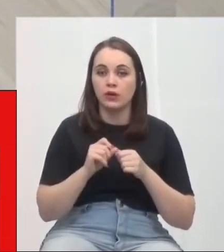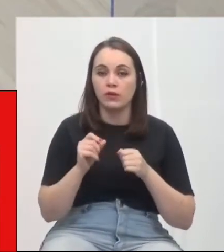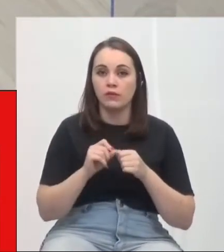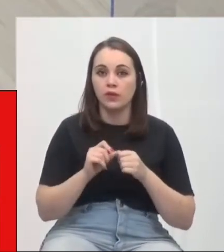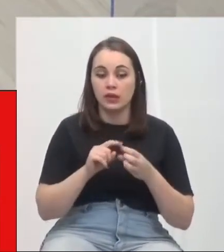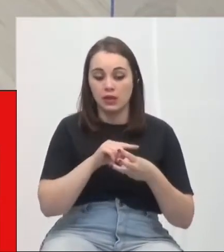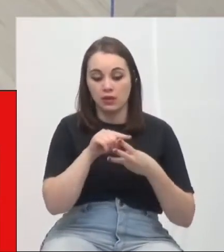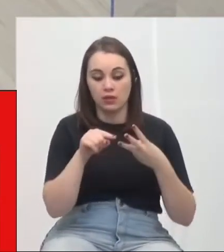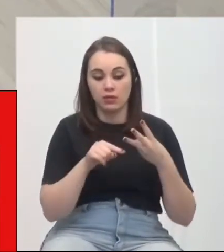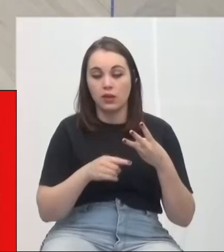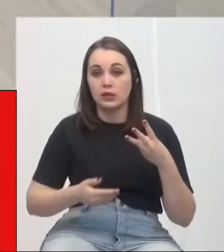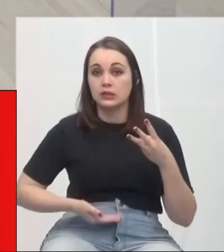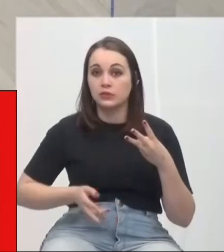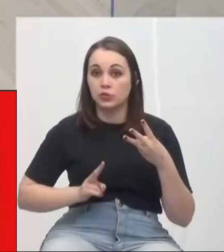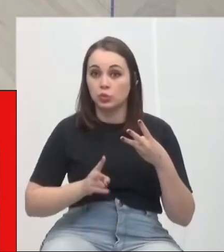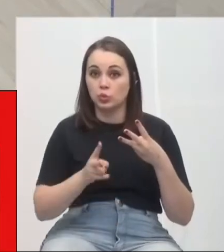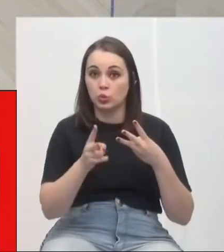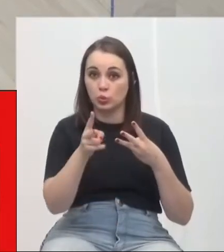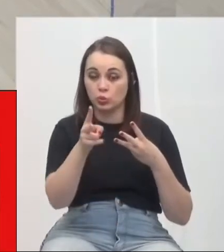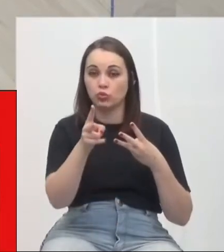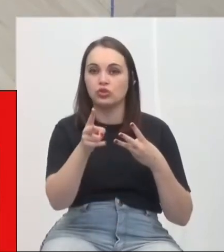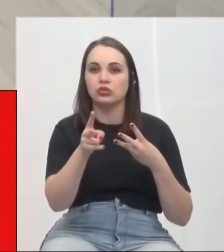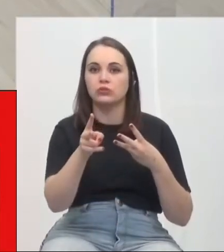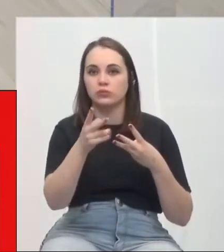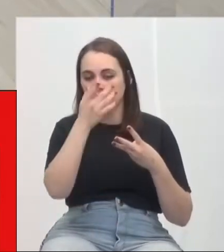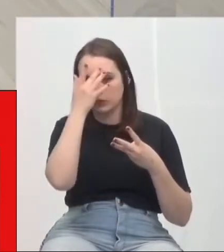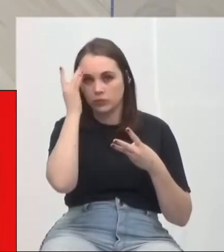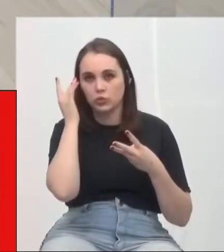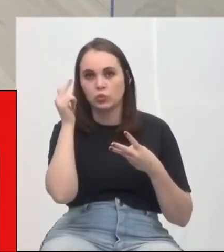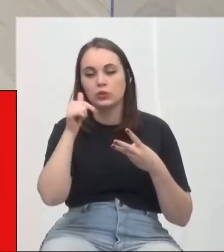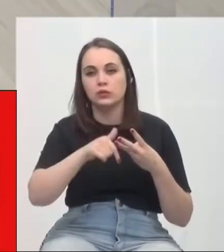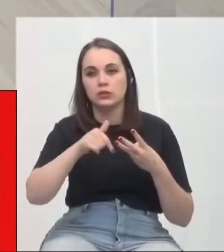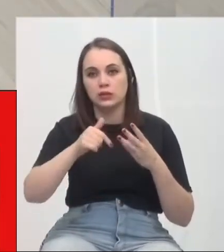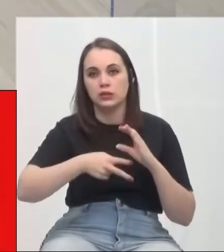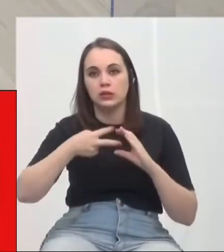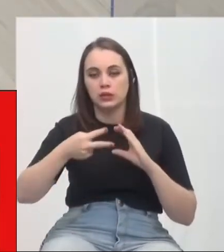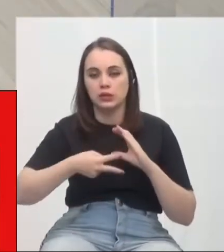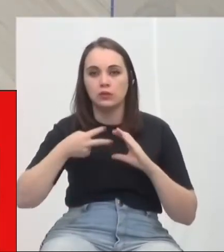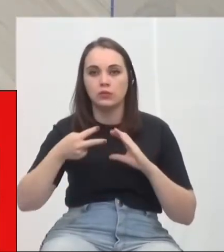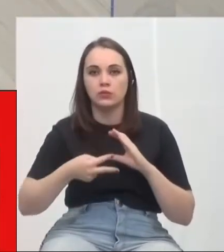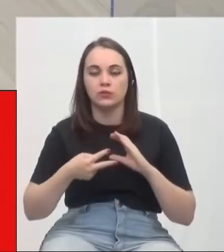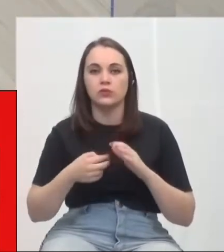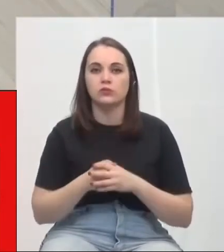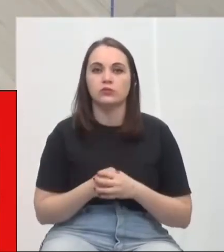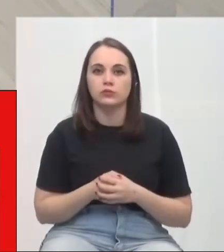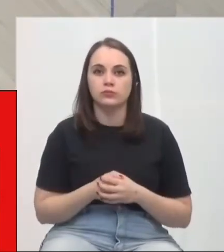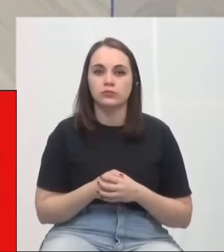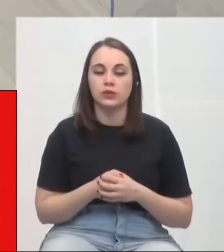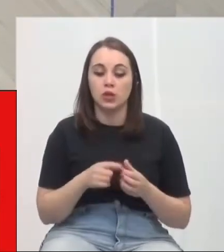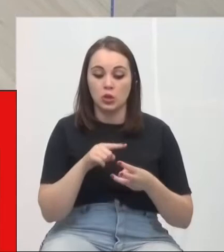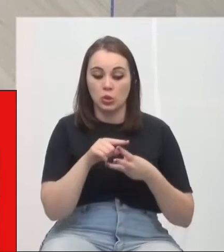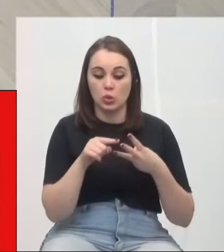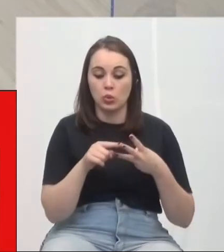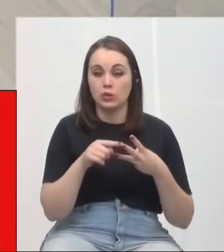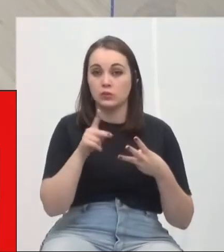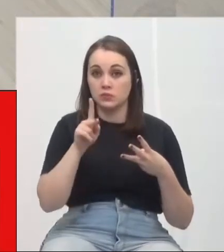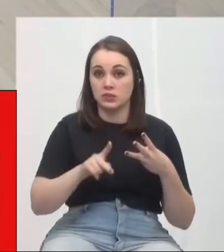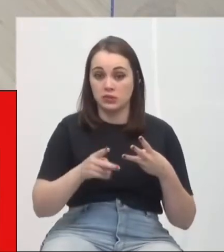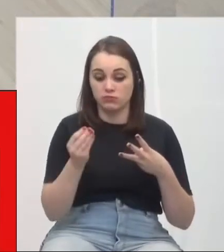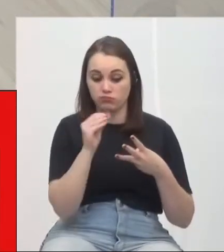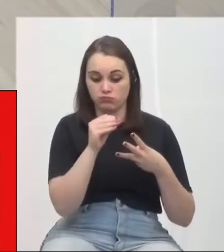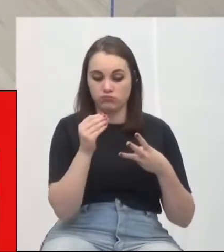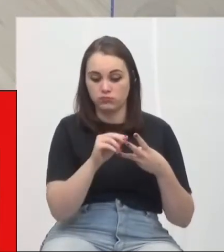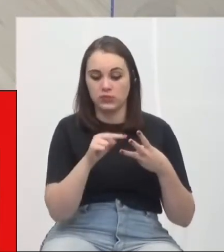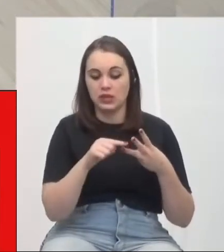a três servidores efetivos do quadro permanente de pessoa pessoal da Câmara, todos indicados pelo Presidente, com a substituição de um dos